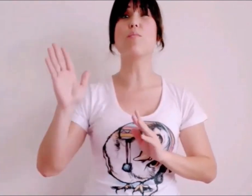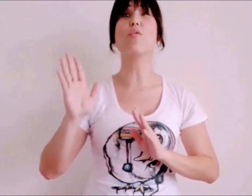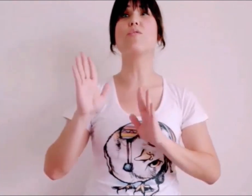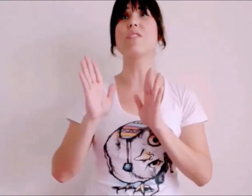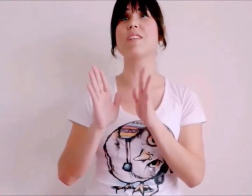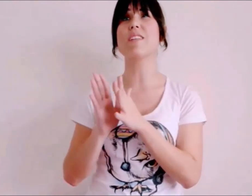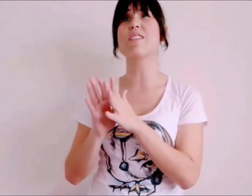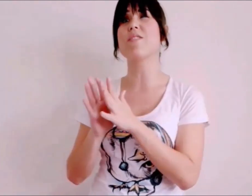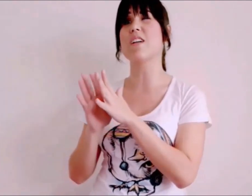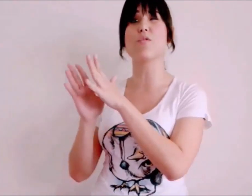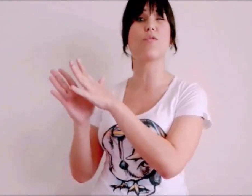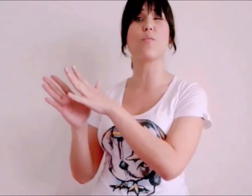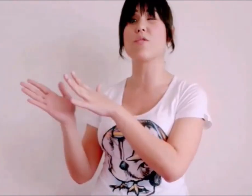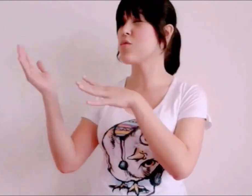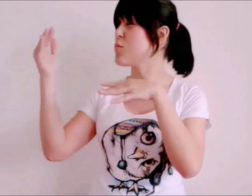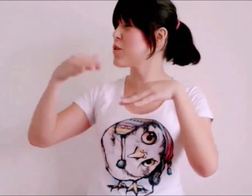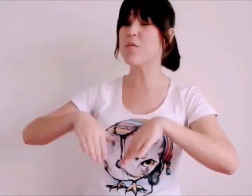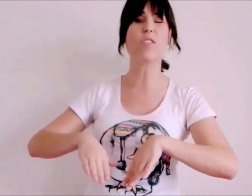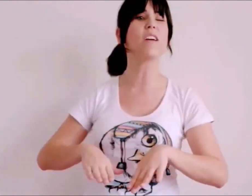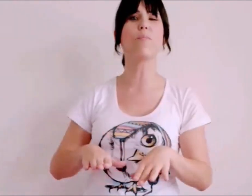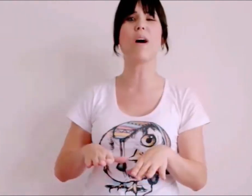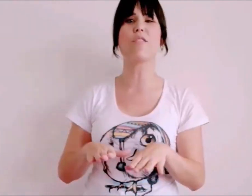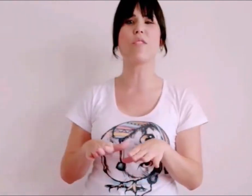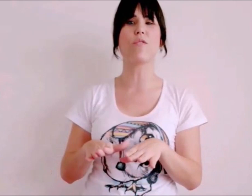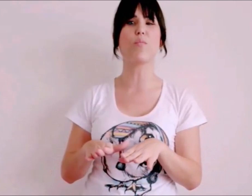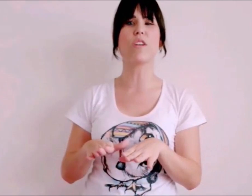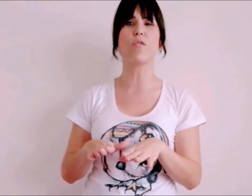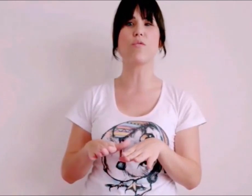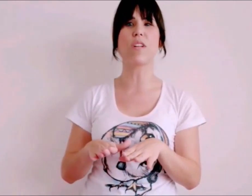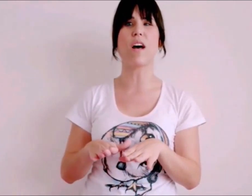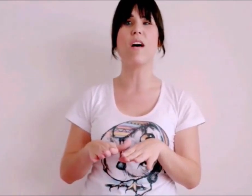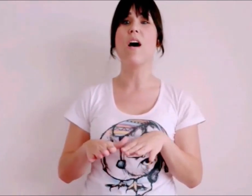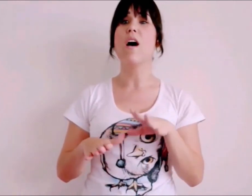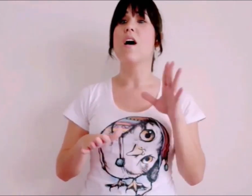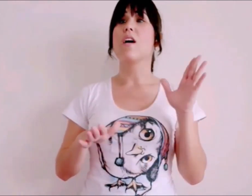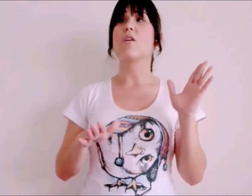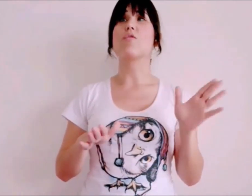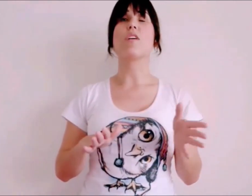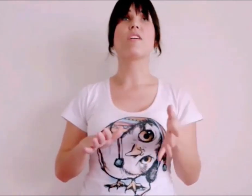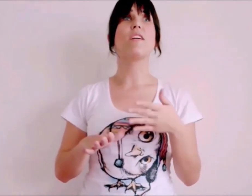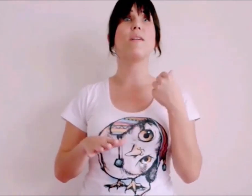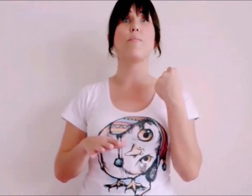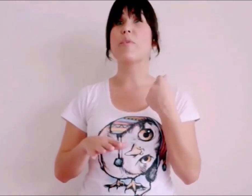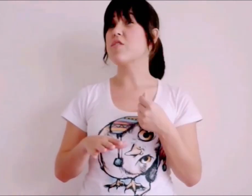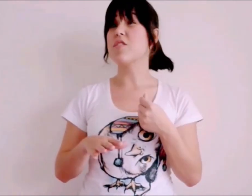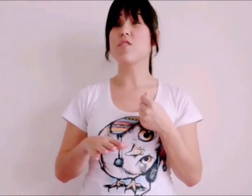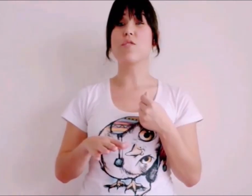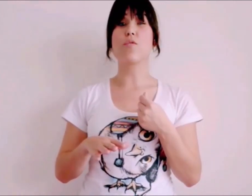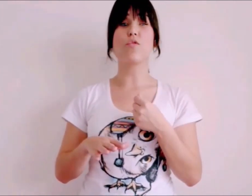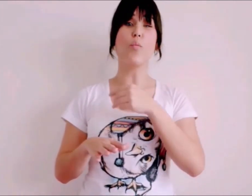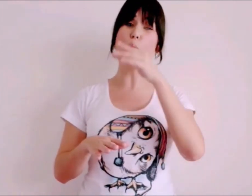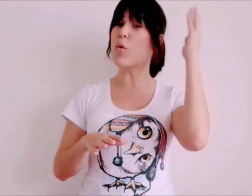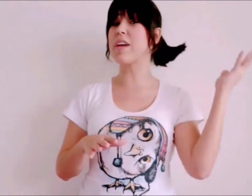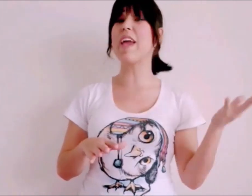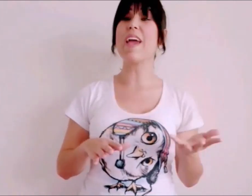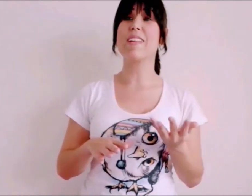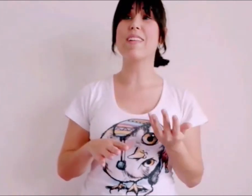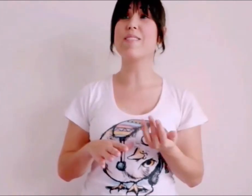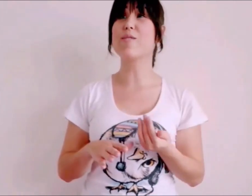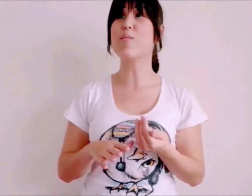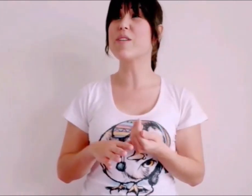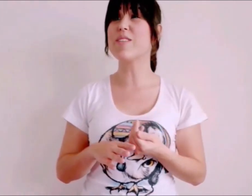porque eu não estou muito interessada em falar dos números. Os números vão estar aqui embaixo, vocês vão poder consultar. Eu estou aqui para a gente discutir o